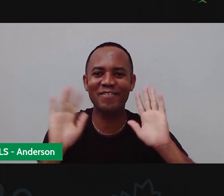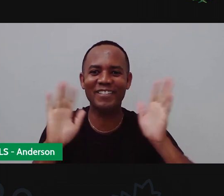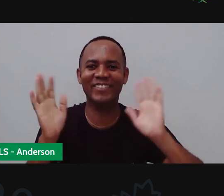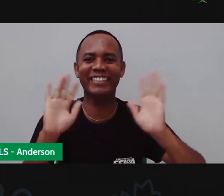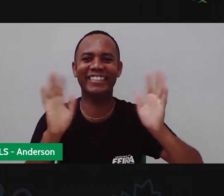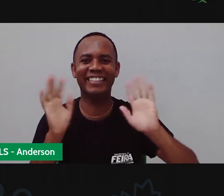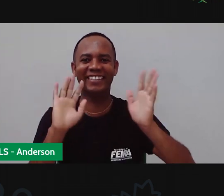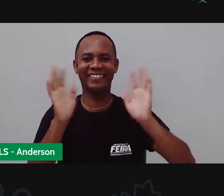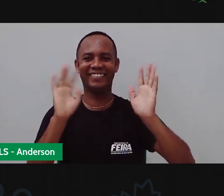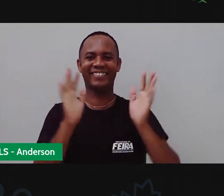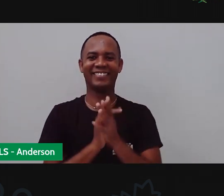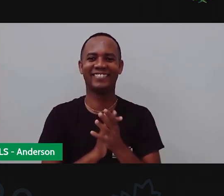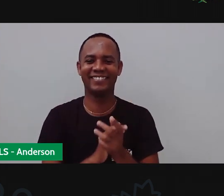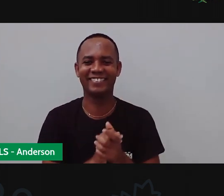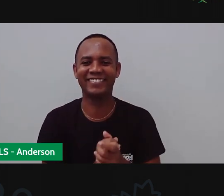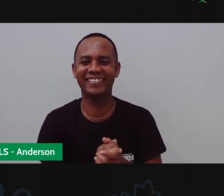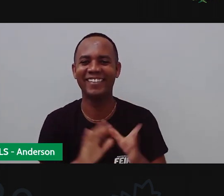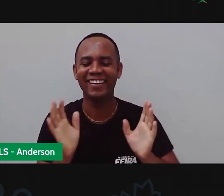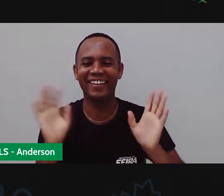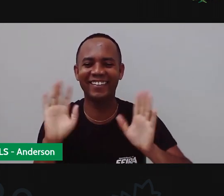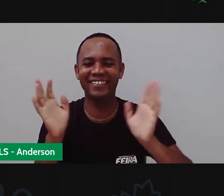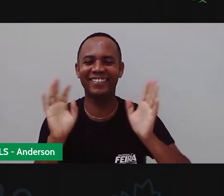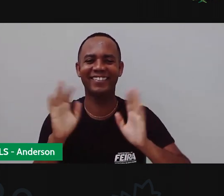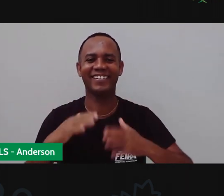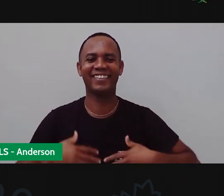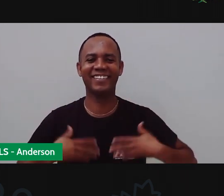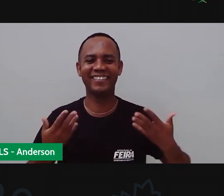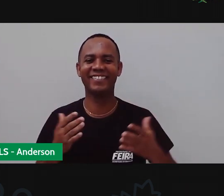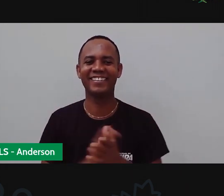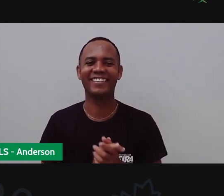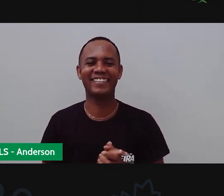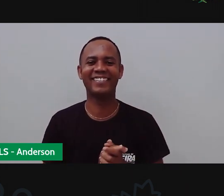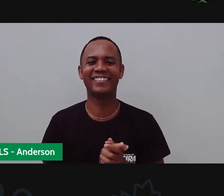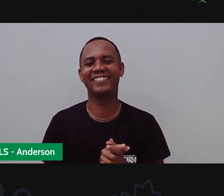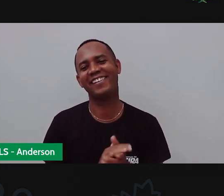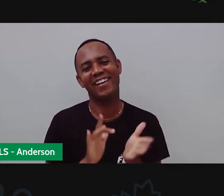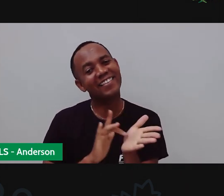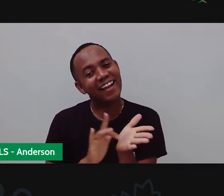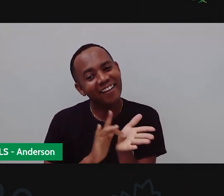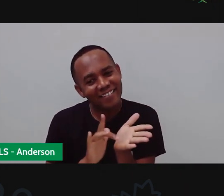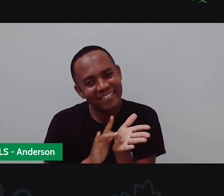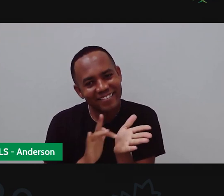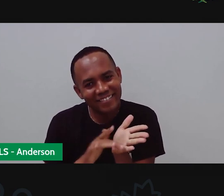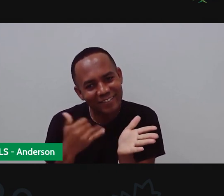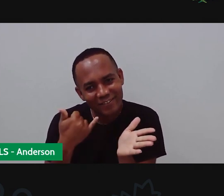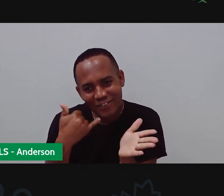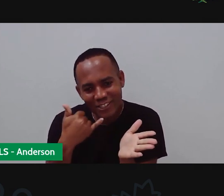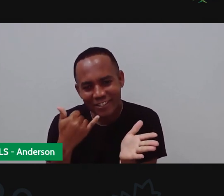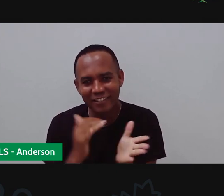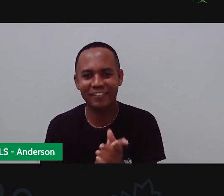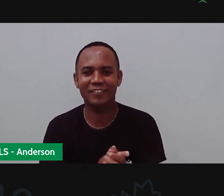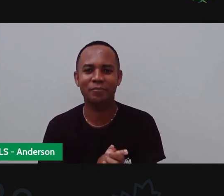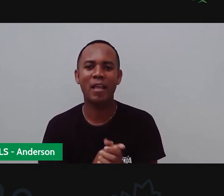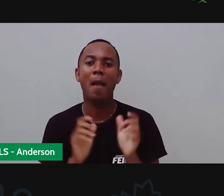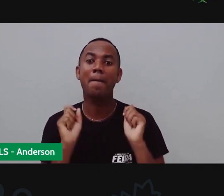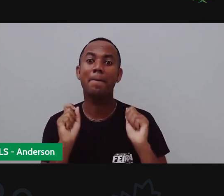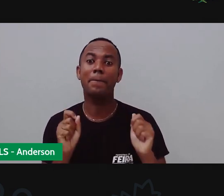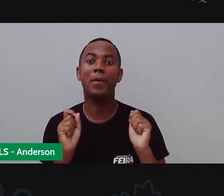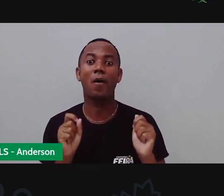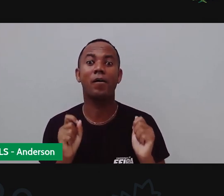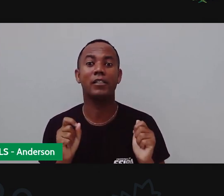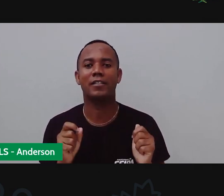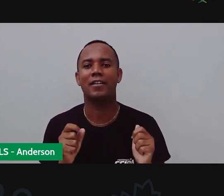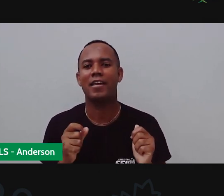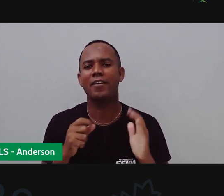Oi! Pegamos ele com a boca na botinha, mexendo aonde? No celular. Pode, gente? Pior que pode, porque agora tem que